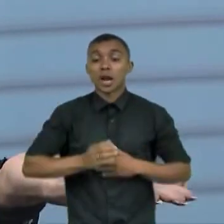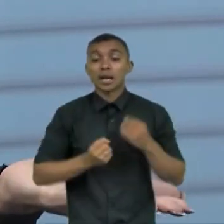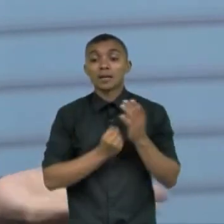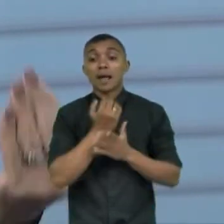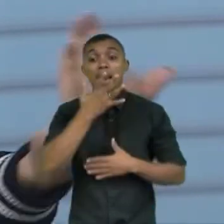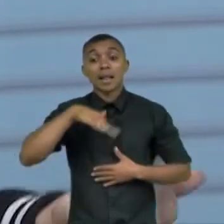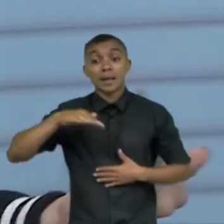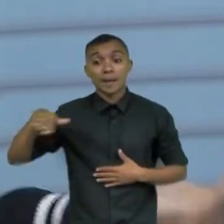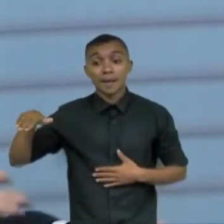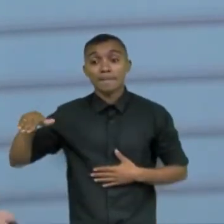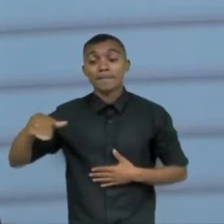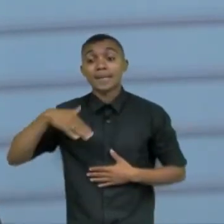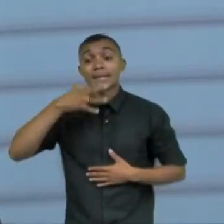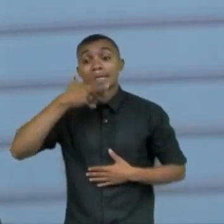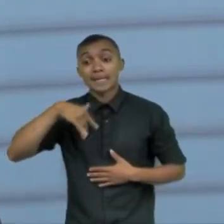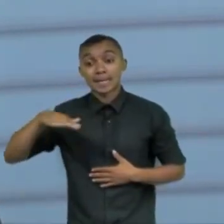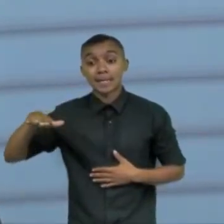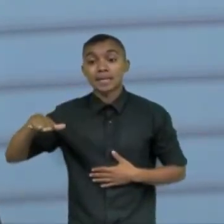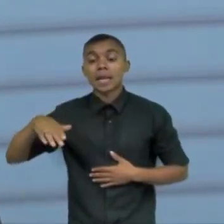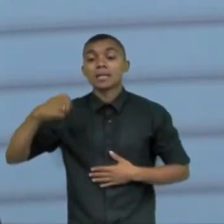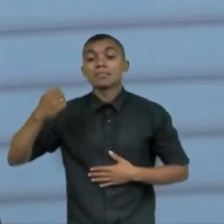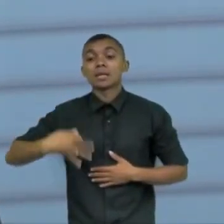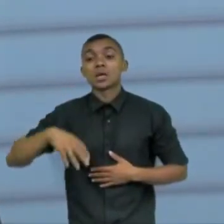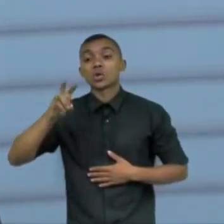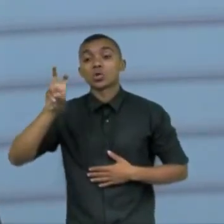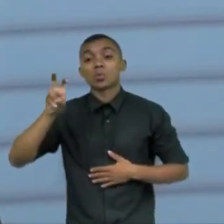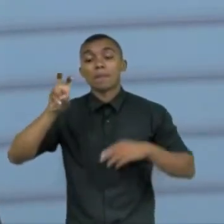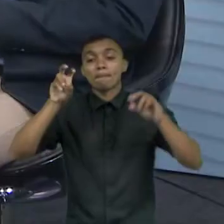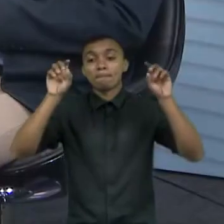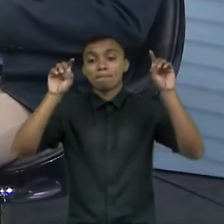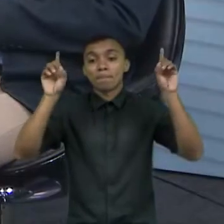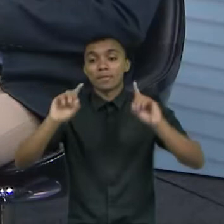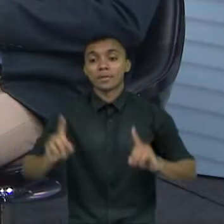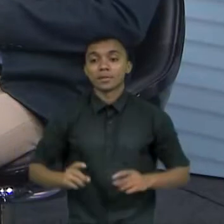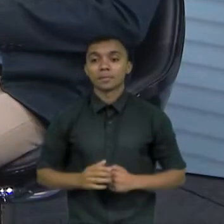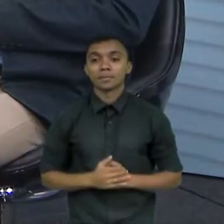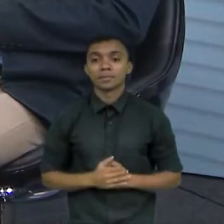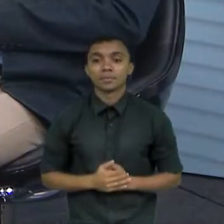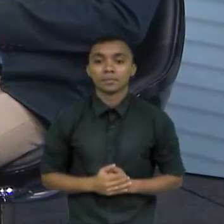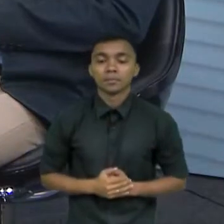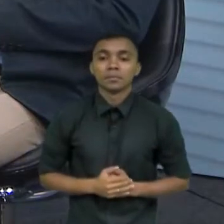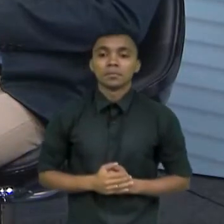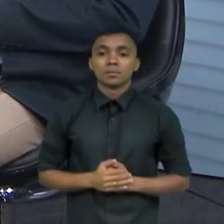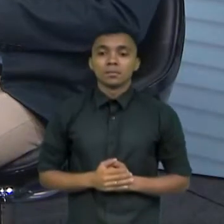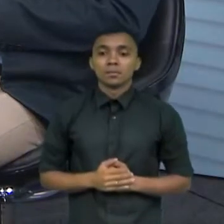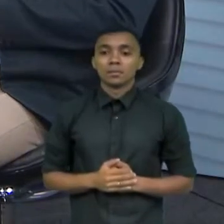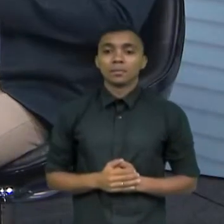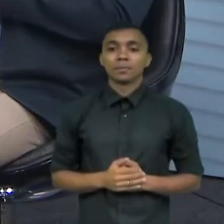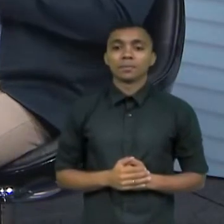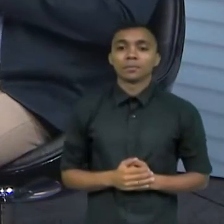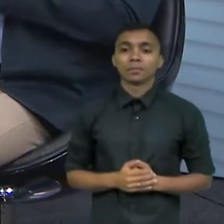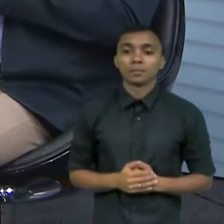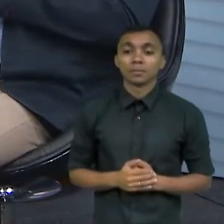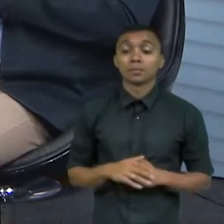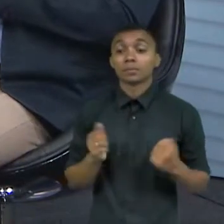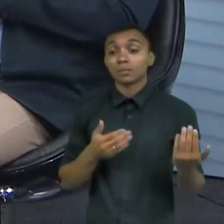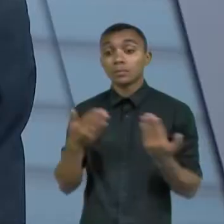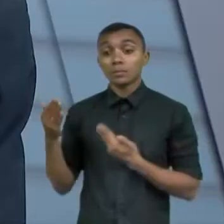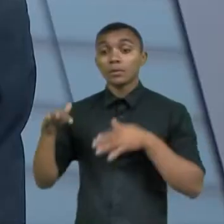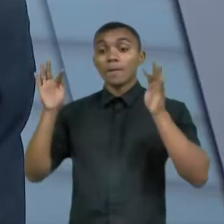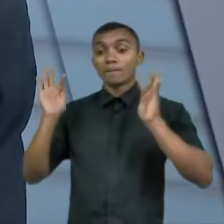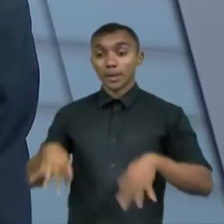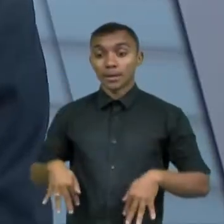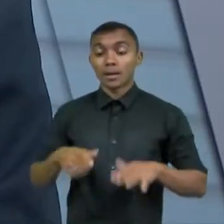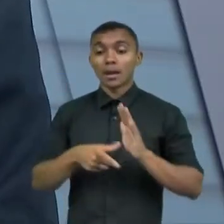primeiro livro dele fala sobre pessoa com deficiência olha que maravilha eu queria que a senhora doutora Fabiana fará encerrar esse programa